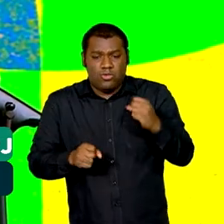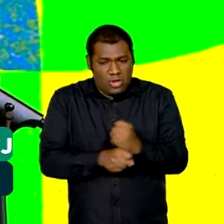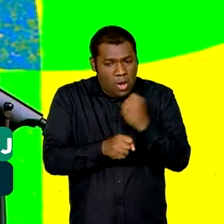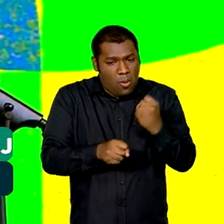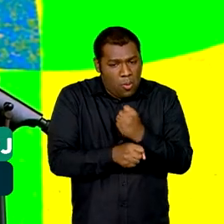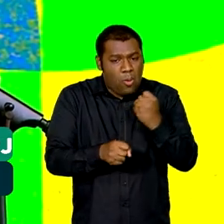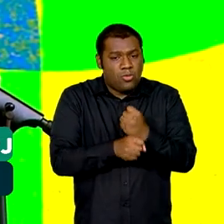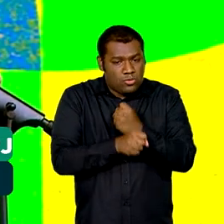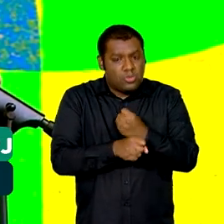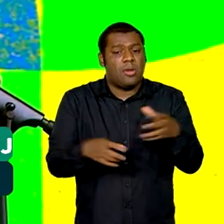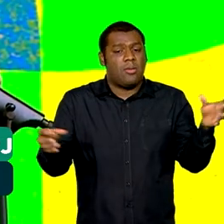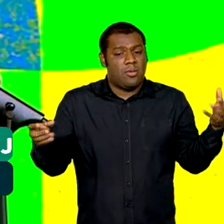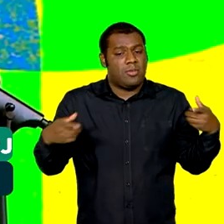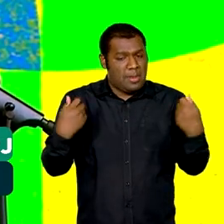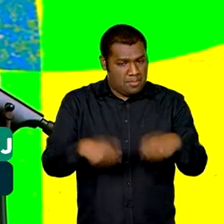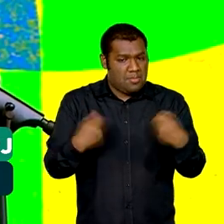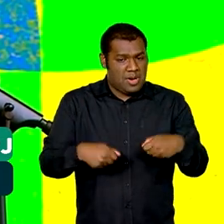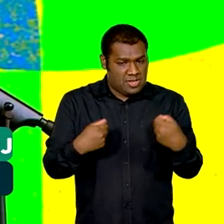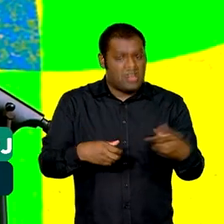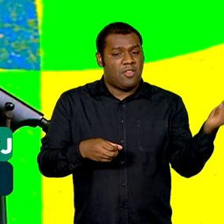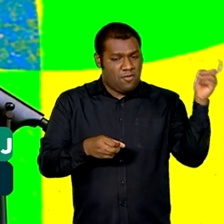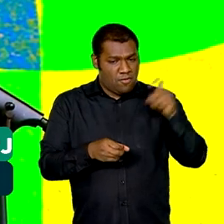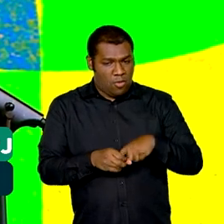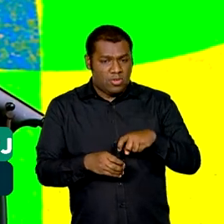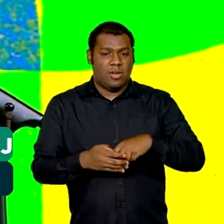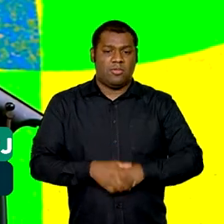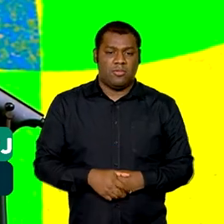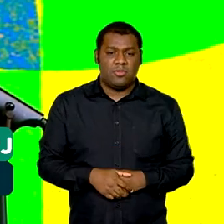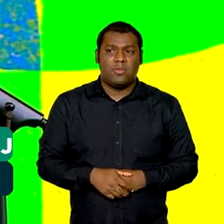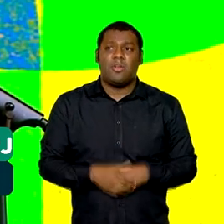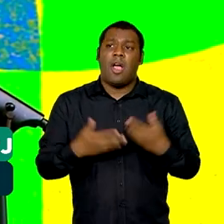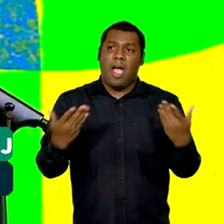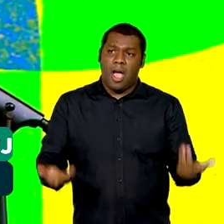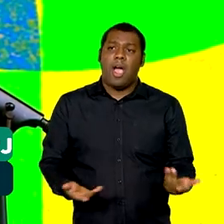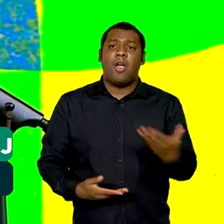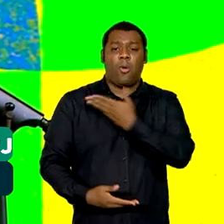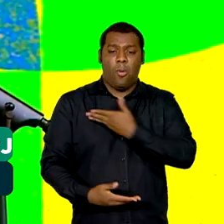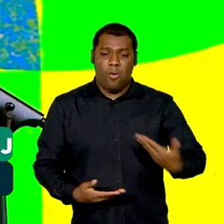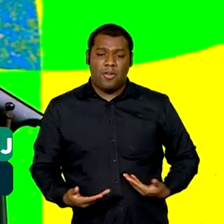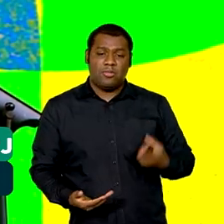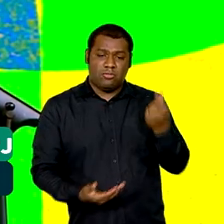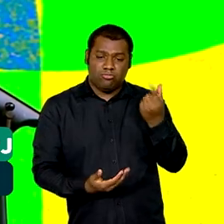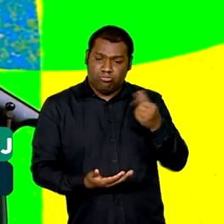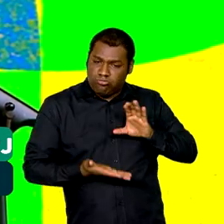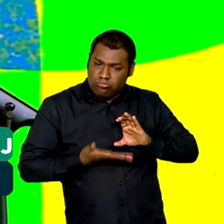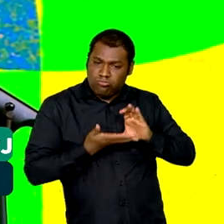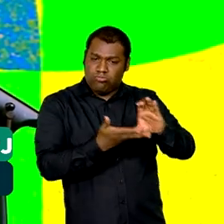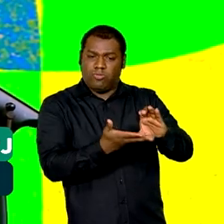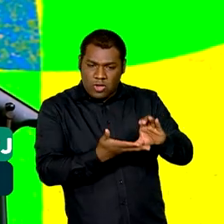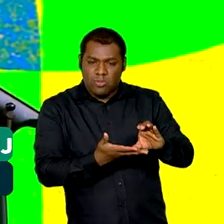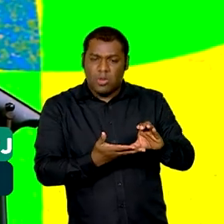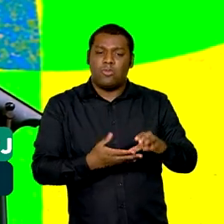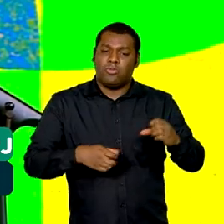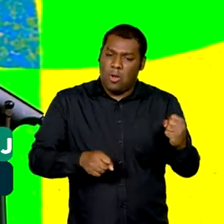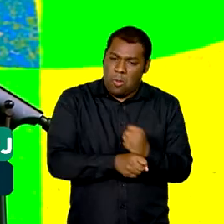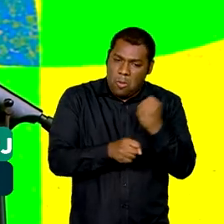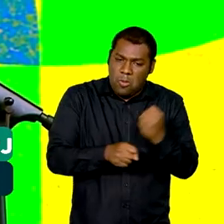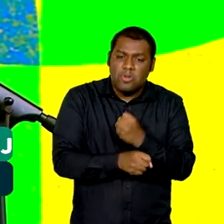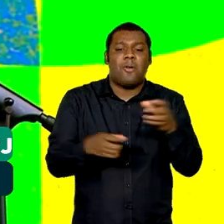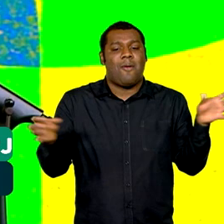prontamente nós demos celeridade para que os recursos pudessem ser aplicados. Só que,